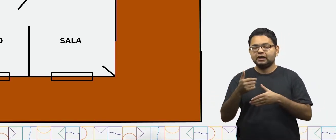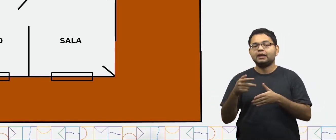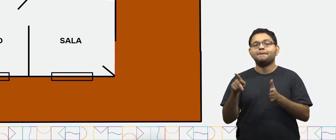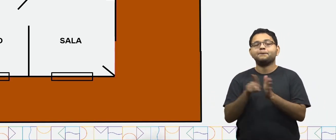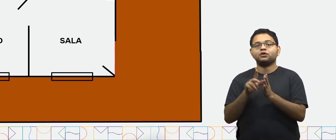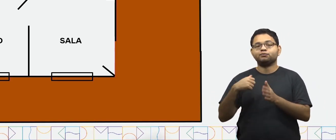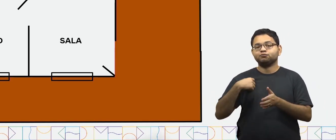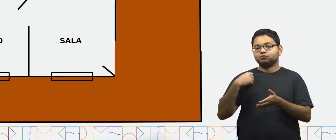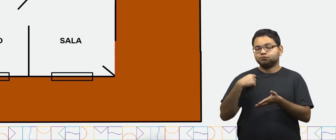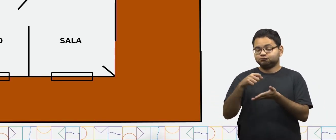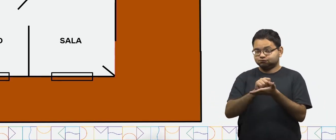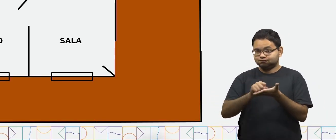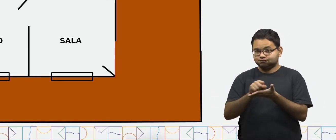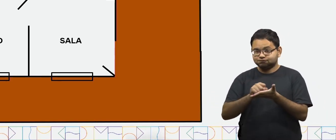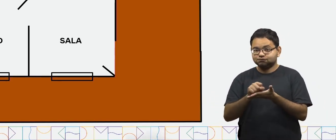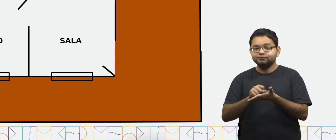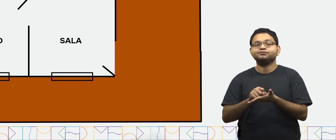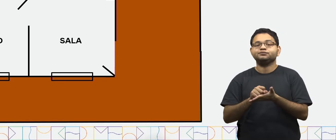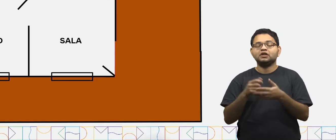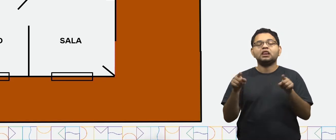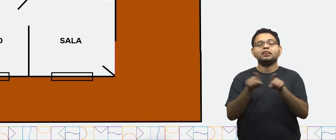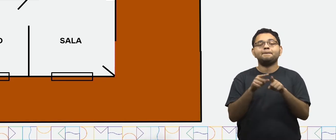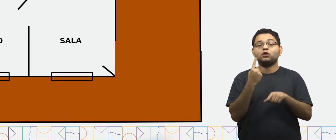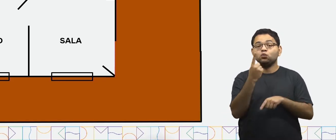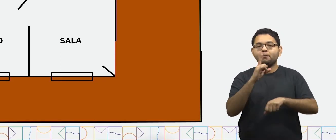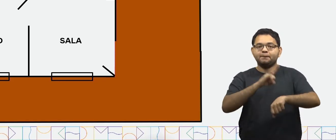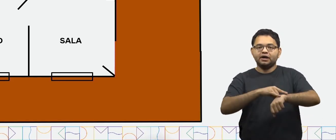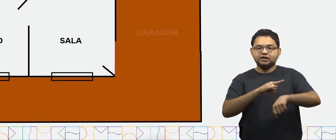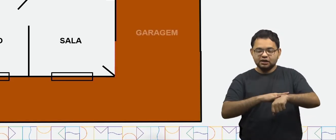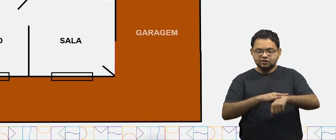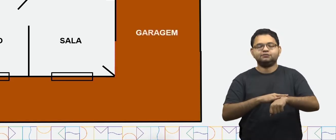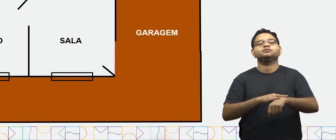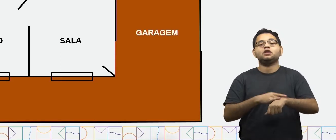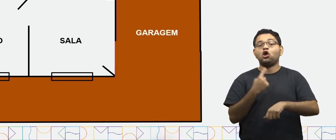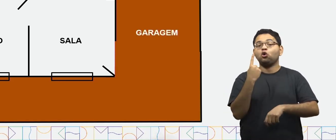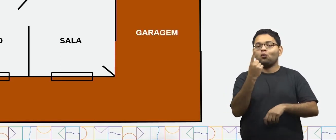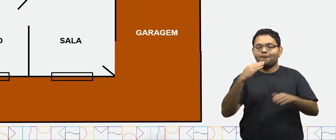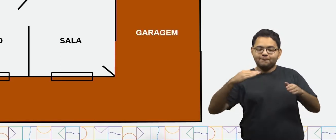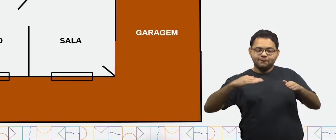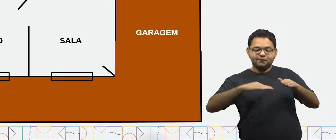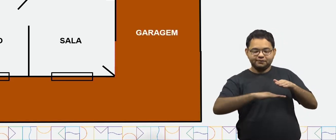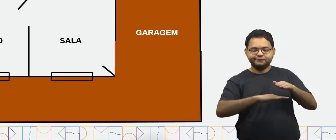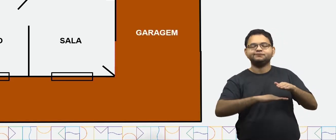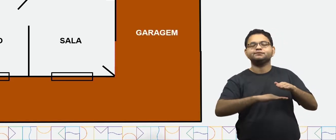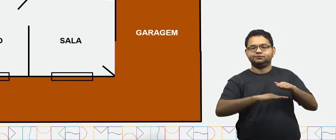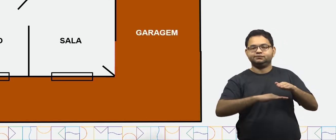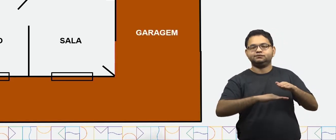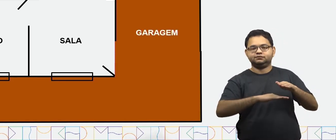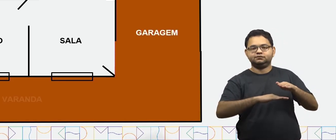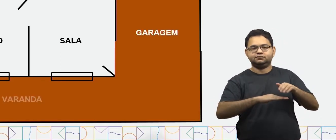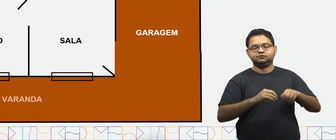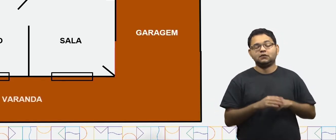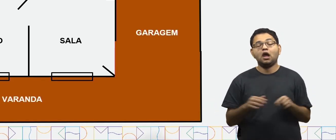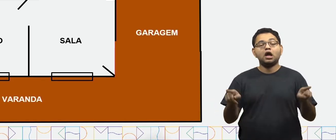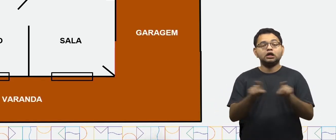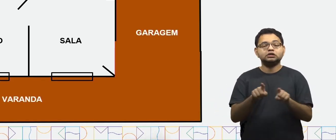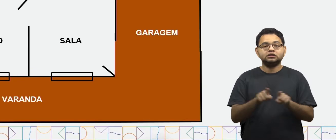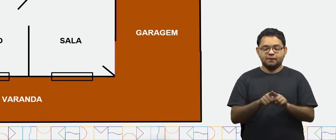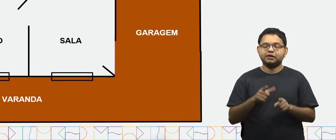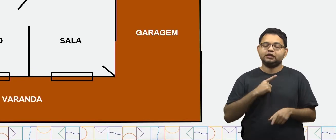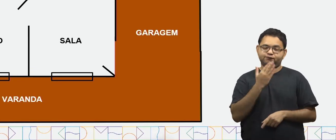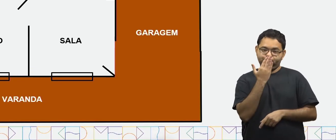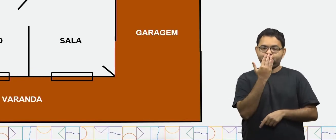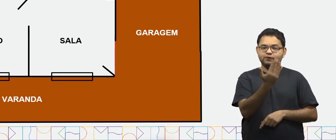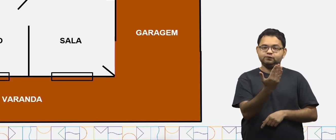cobertura para lavanderia, um banheiro, e uma garagem, e